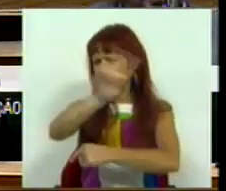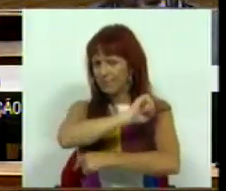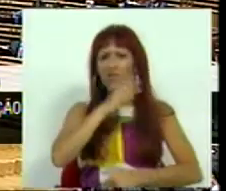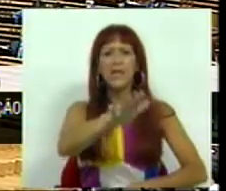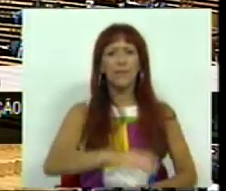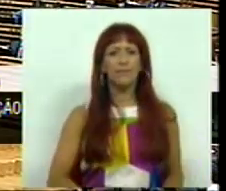Disso.